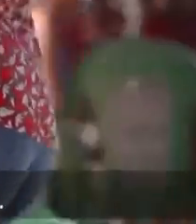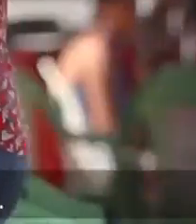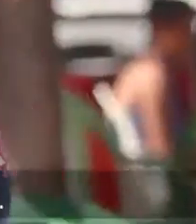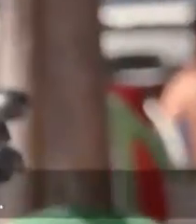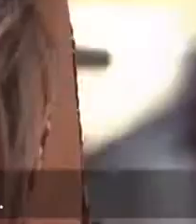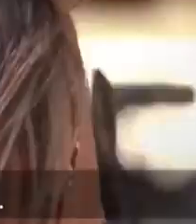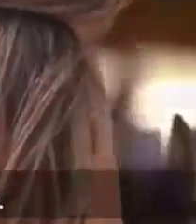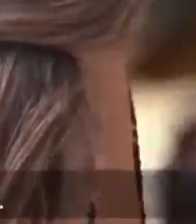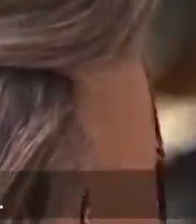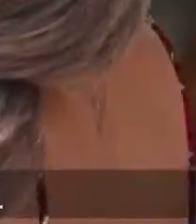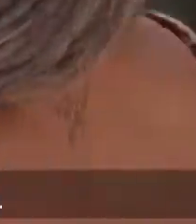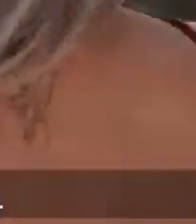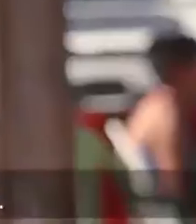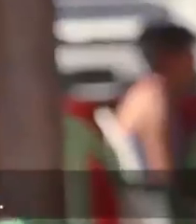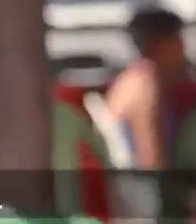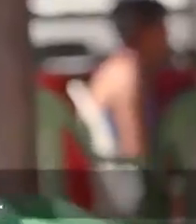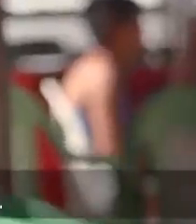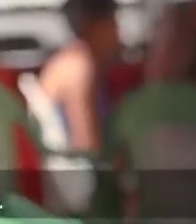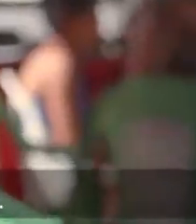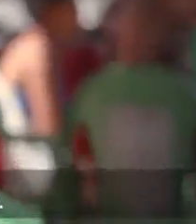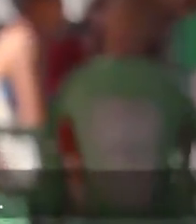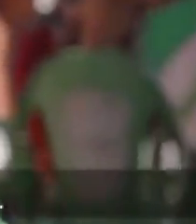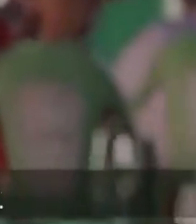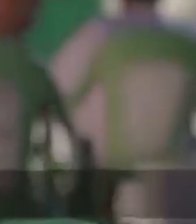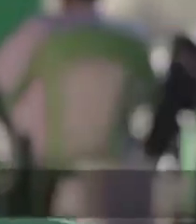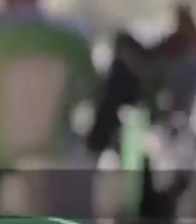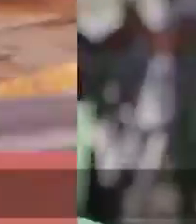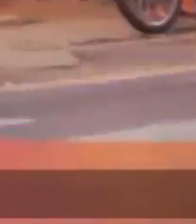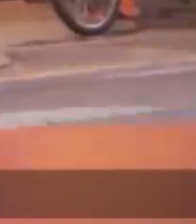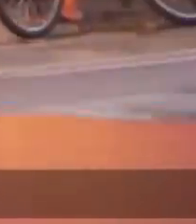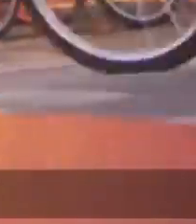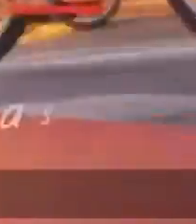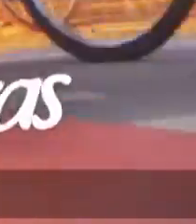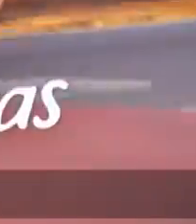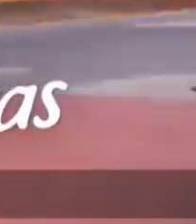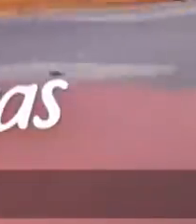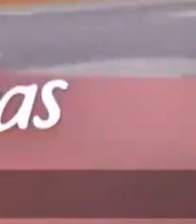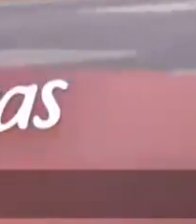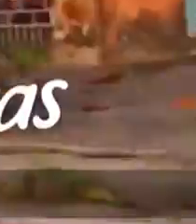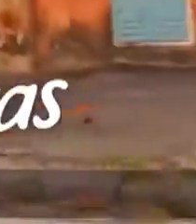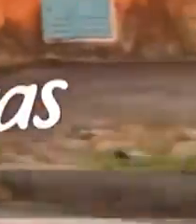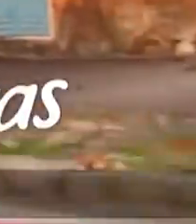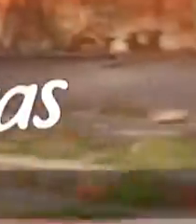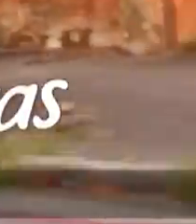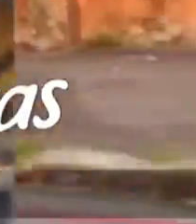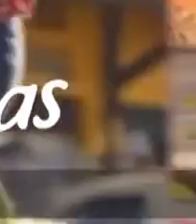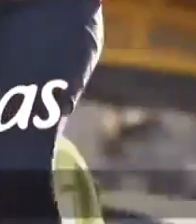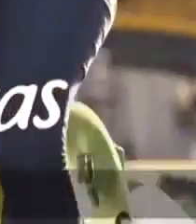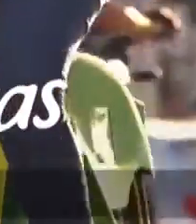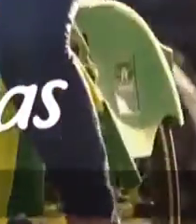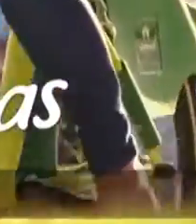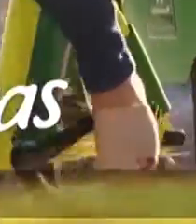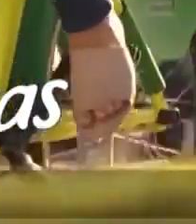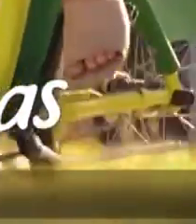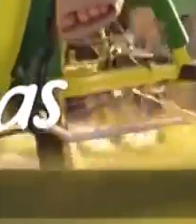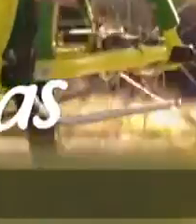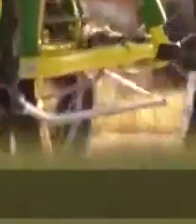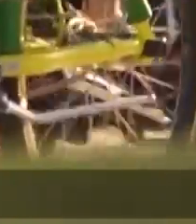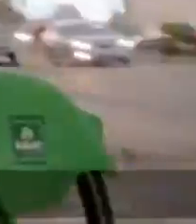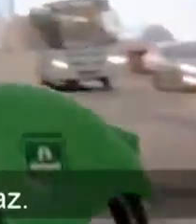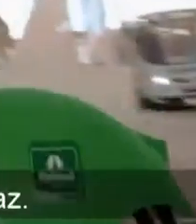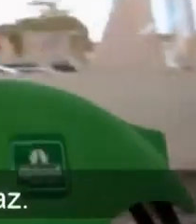Bicicletar com bicicletas mais adequadas para as mulheres. E mais ciclofaixas facilitando a mobilidade em Fortaleza.